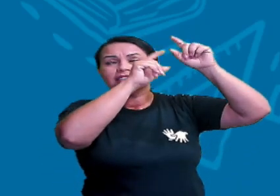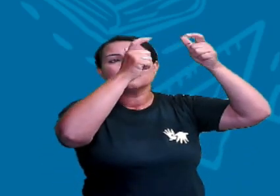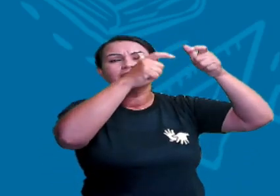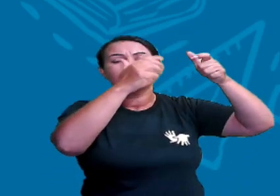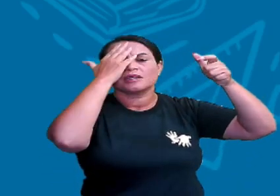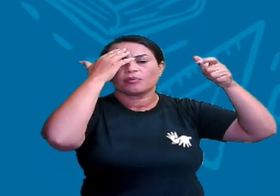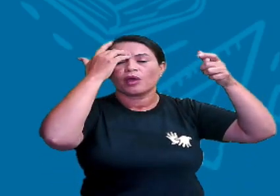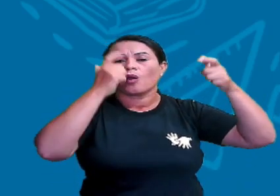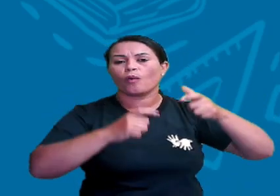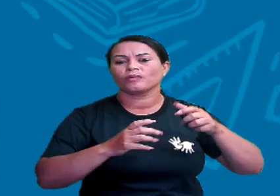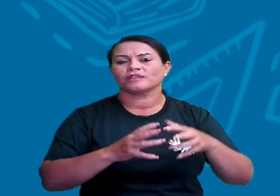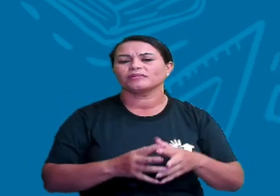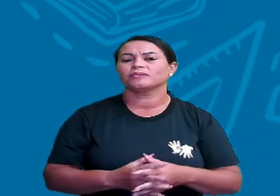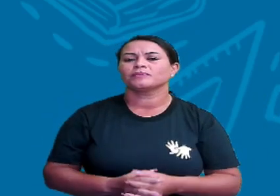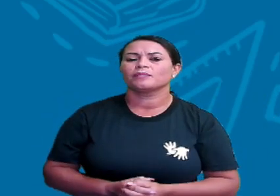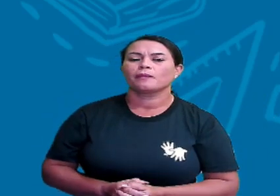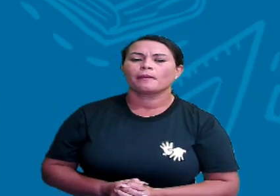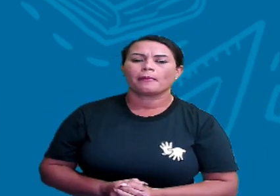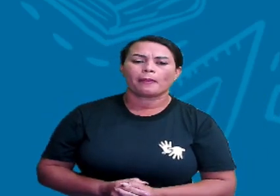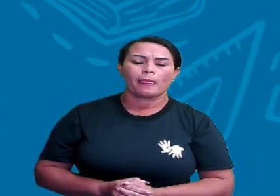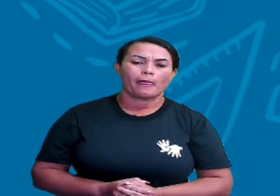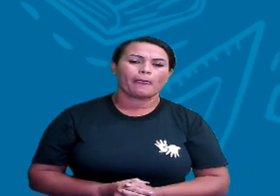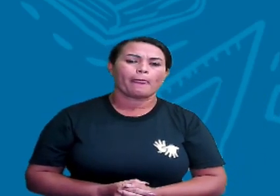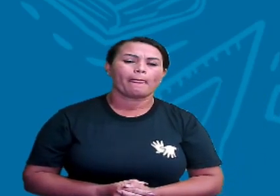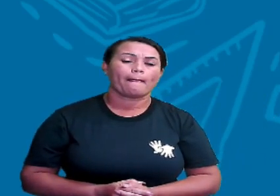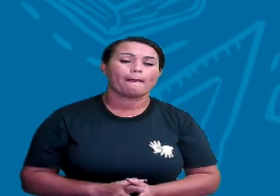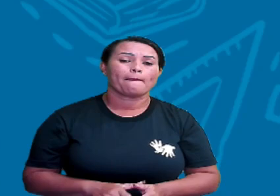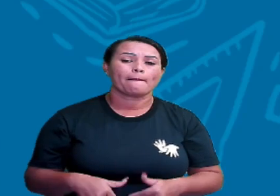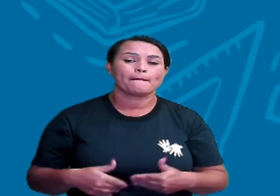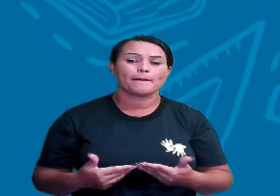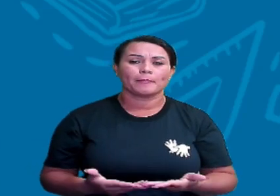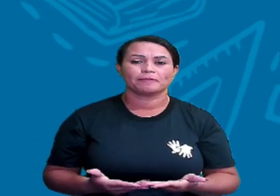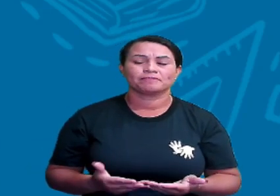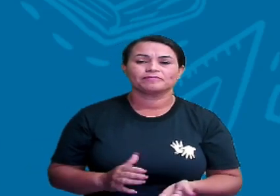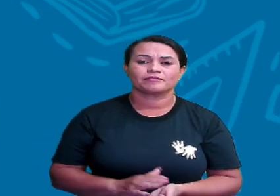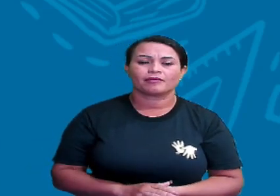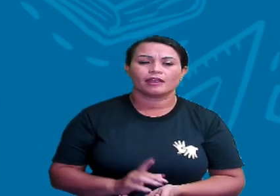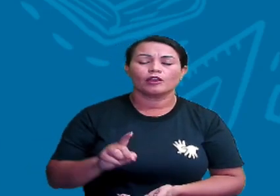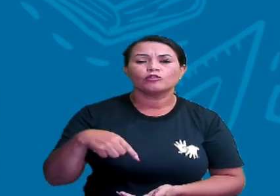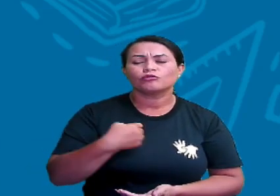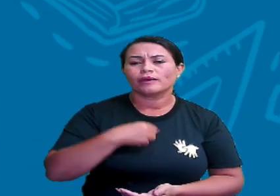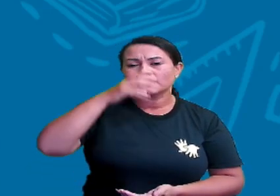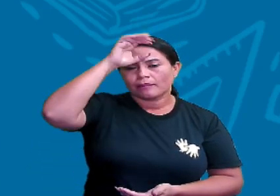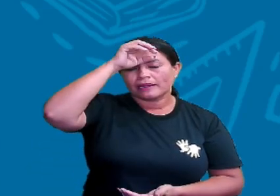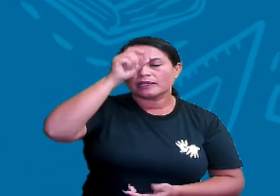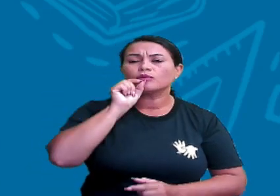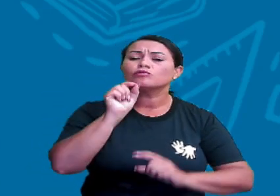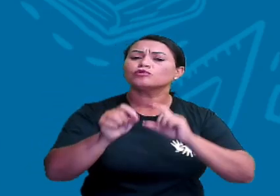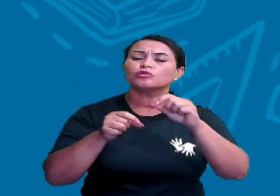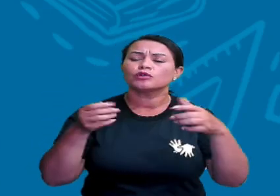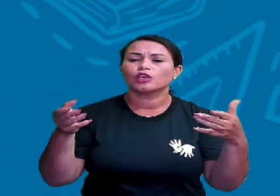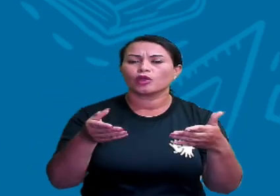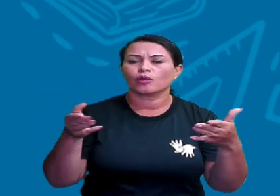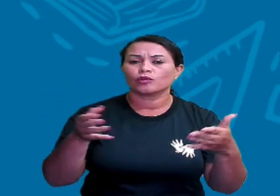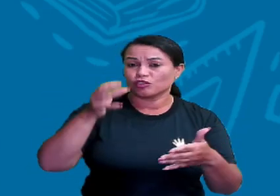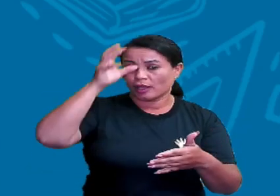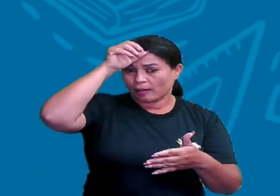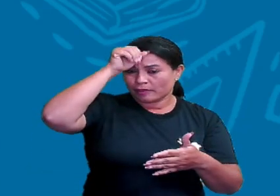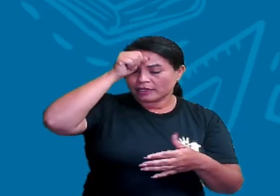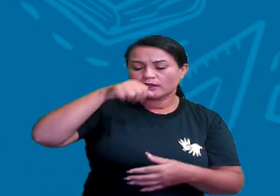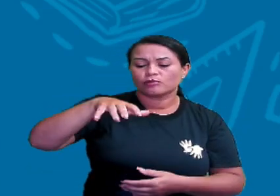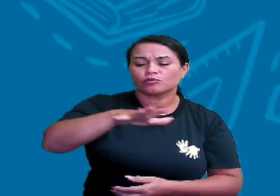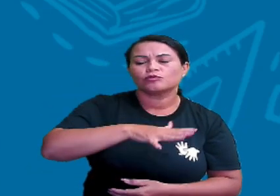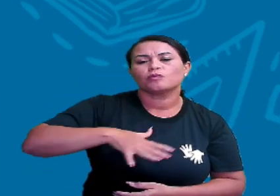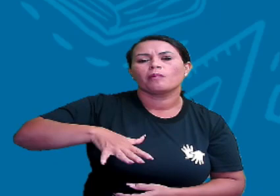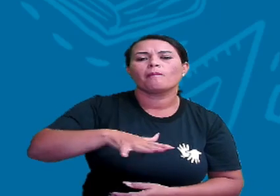localizar. Tá certo? Bom, gente, o é que nós aprendemos hoje? Hoje, nós aprendemos o espaço